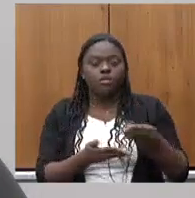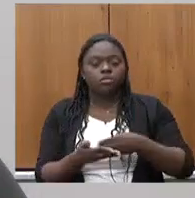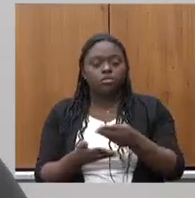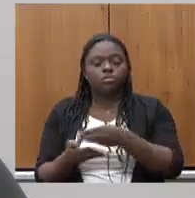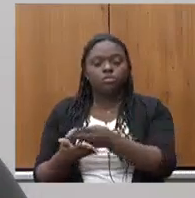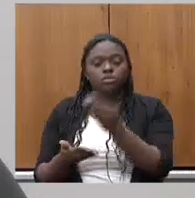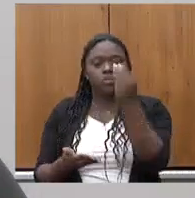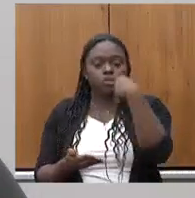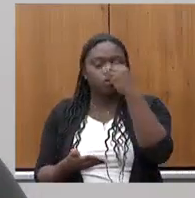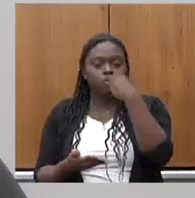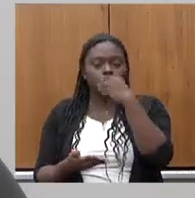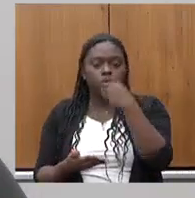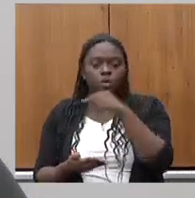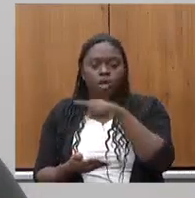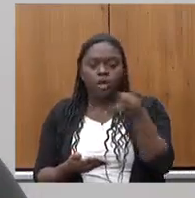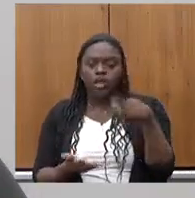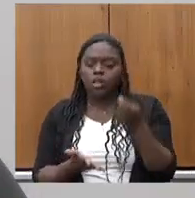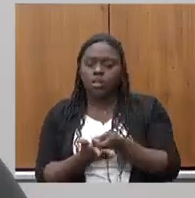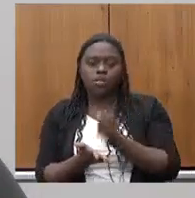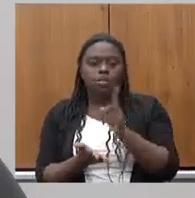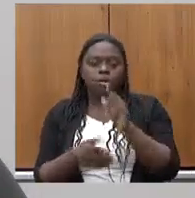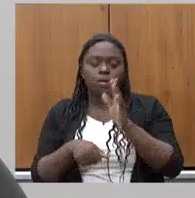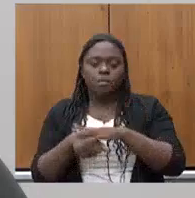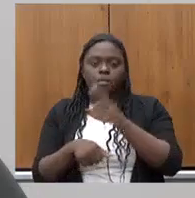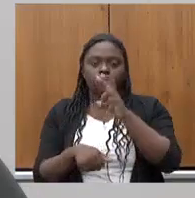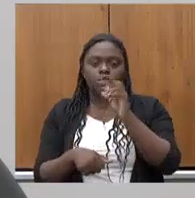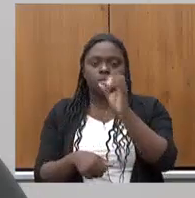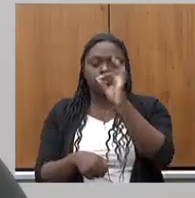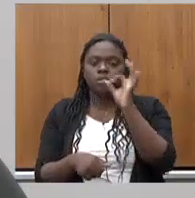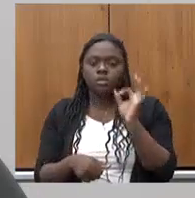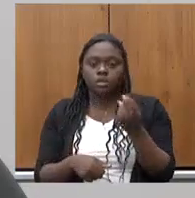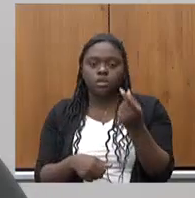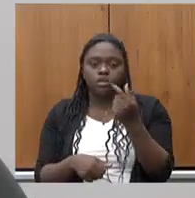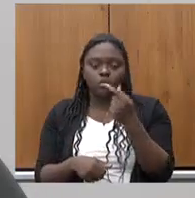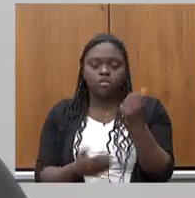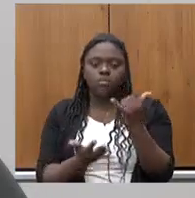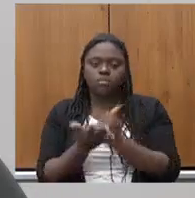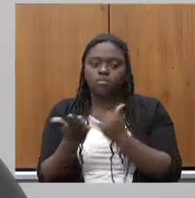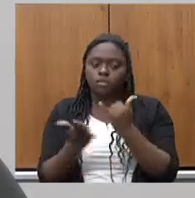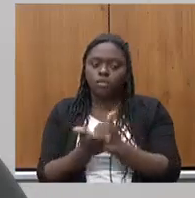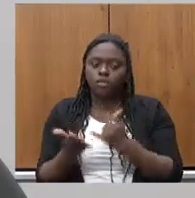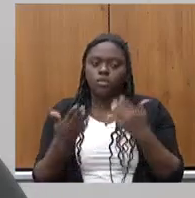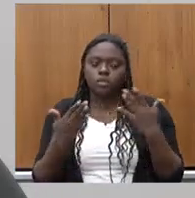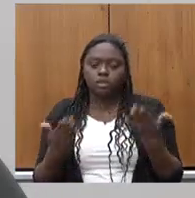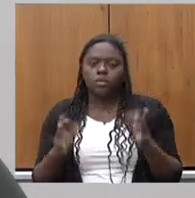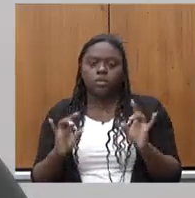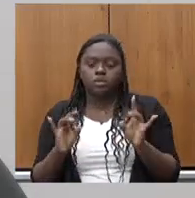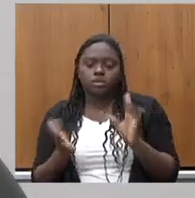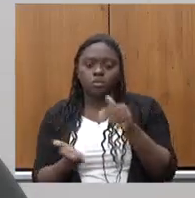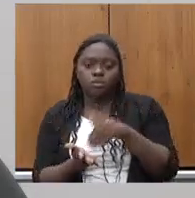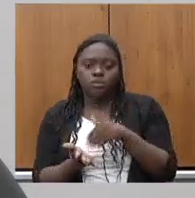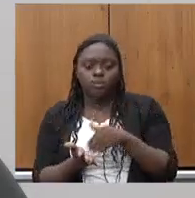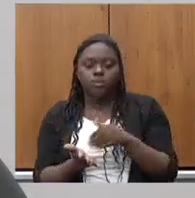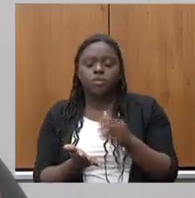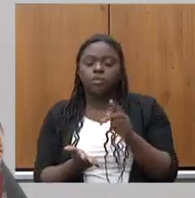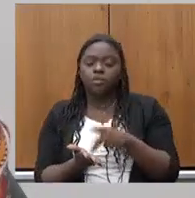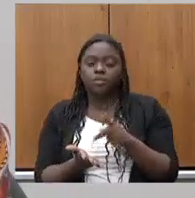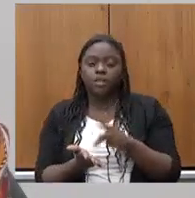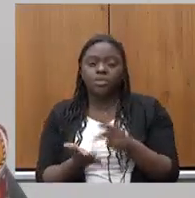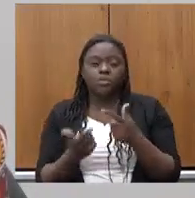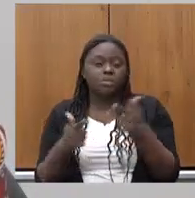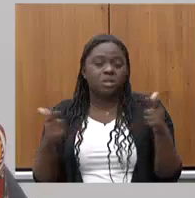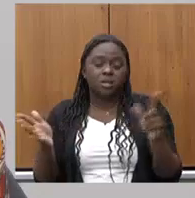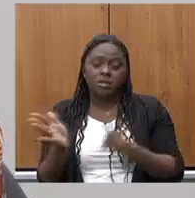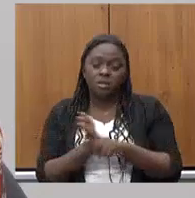eles não pagam mais de 50% da sua renda com impostos então são essas as considerações presidente na verdade eu não tenho